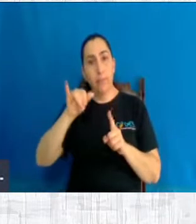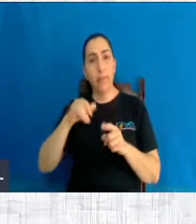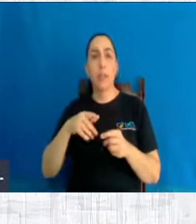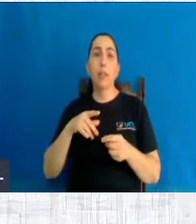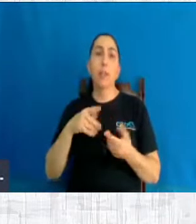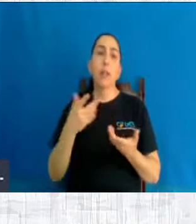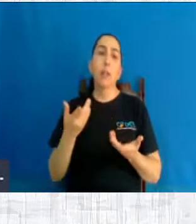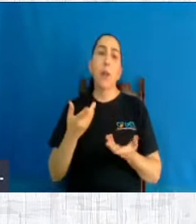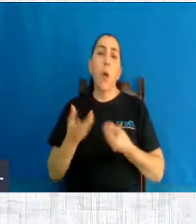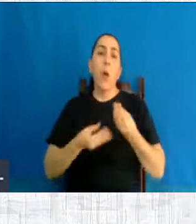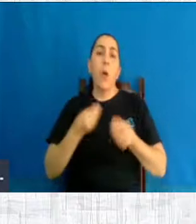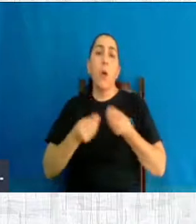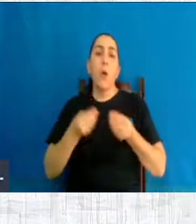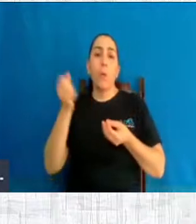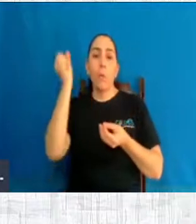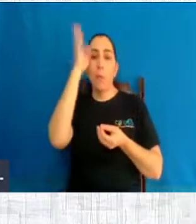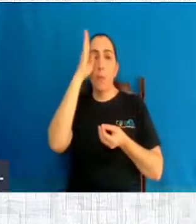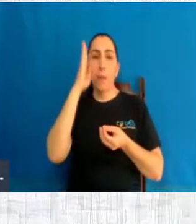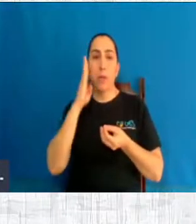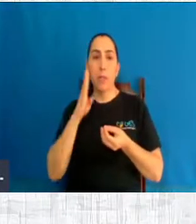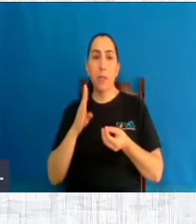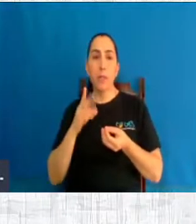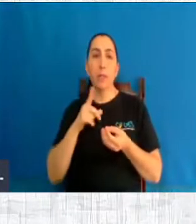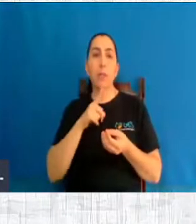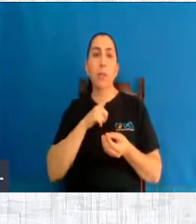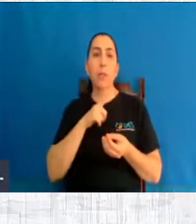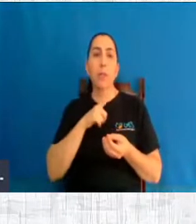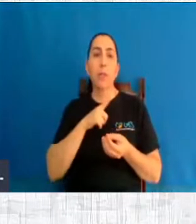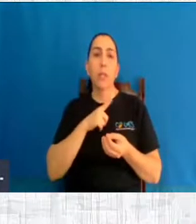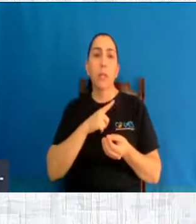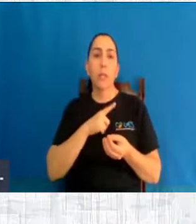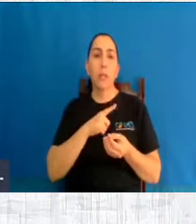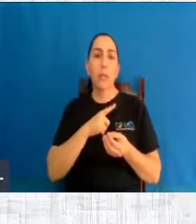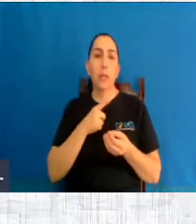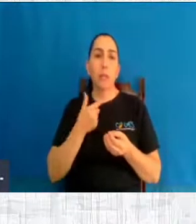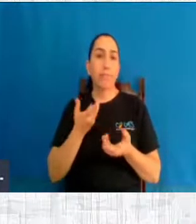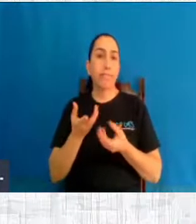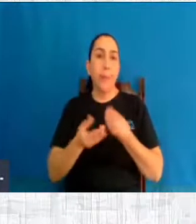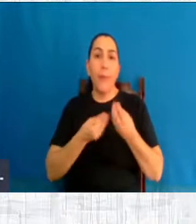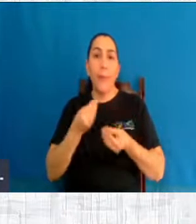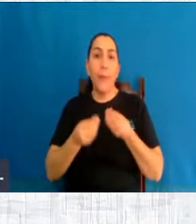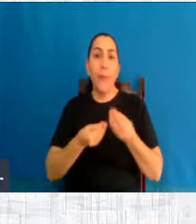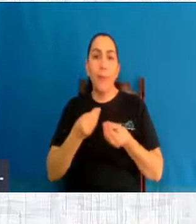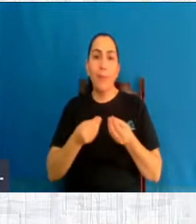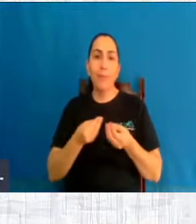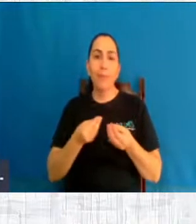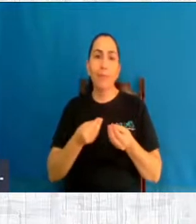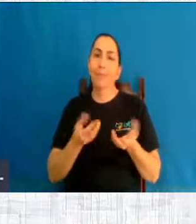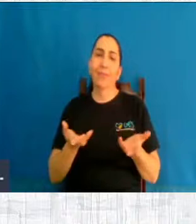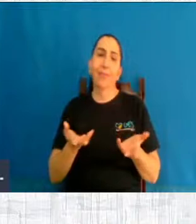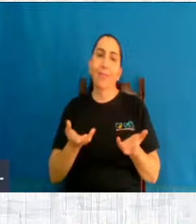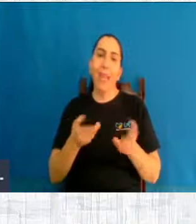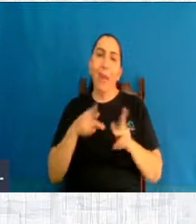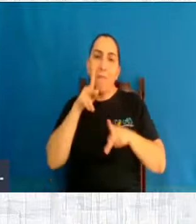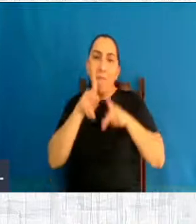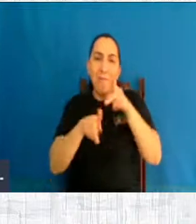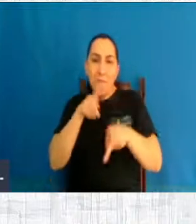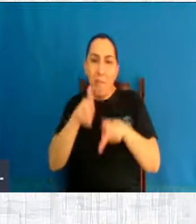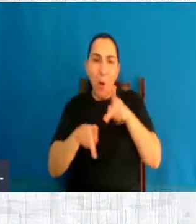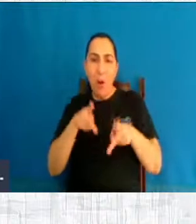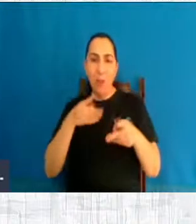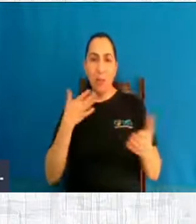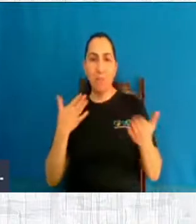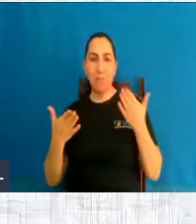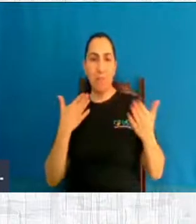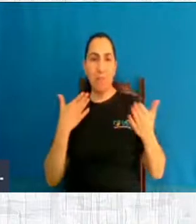Então, dizer que o Brasil tem um número muito grande de abortos, não é verdade. Se comparar com a quantidade da população, olha aí como é importante fazer